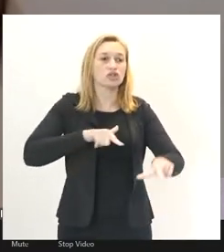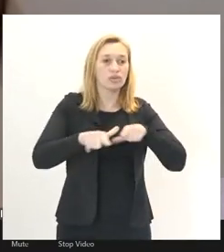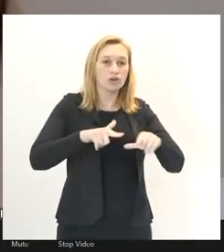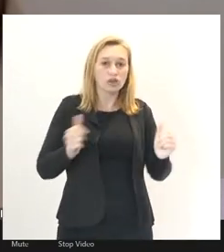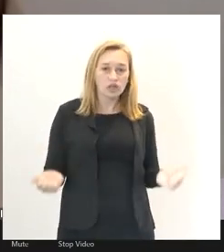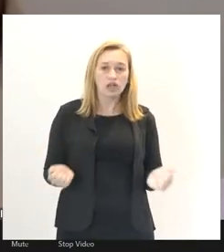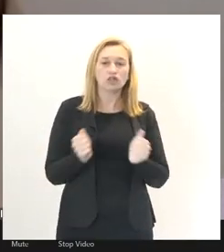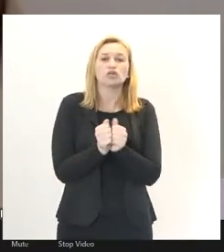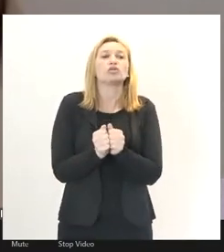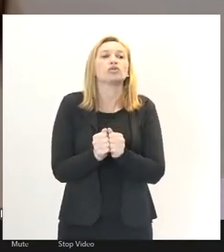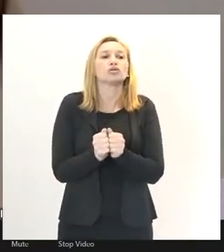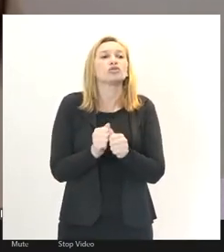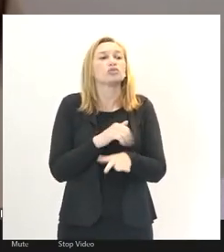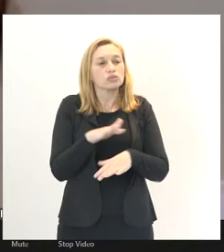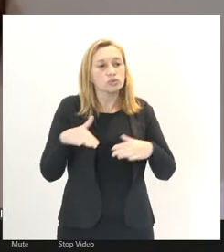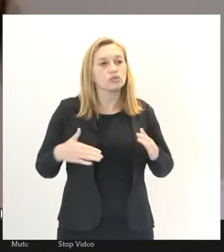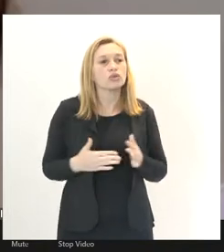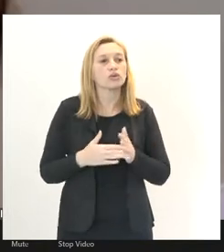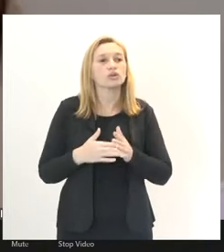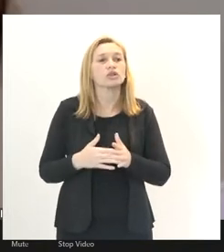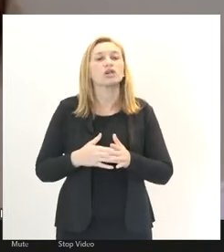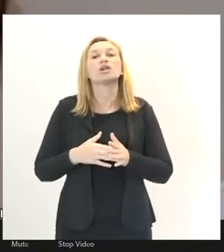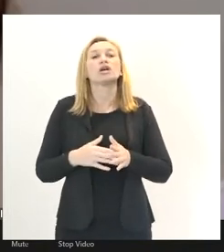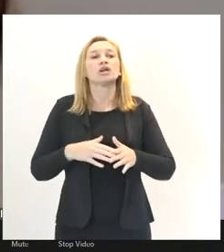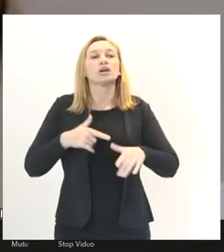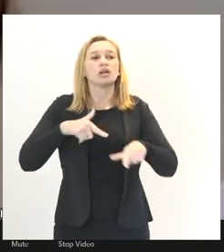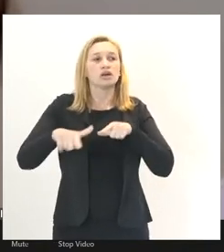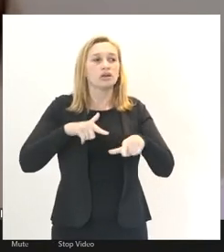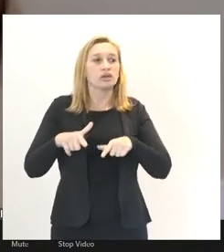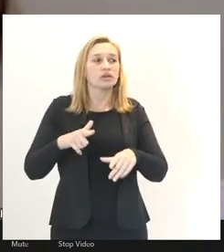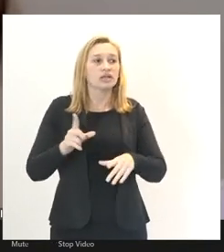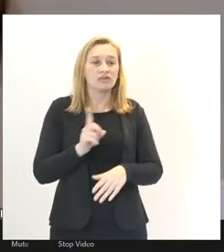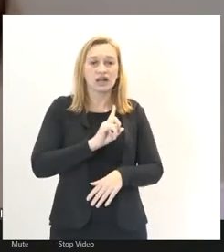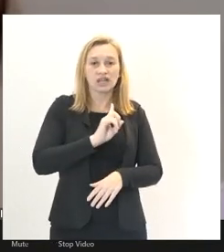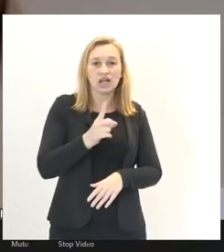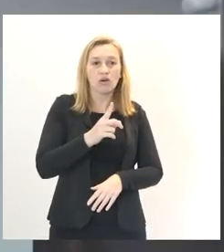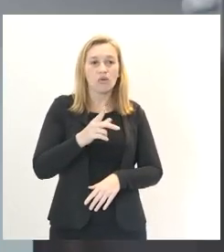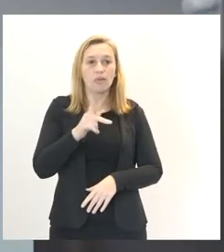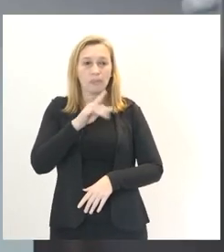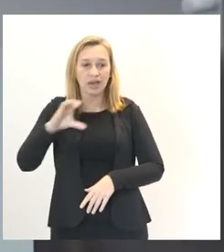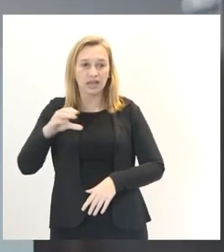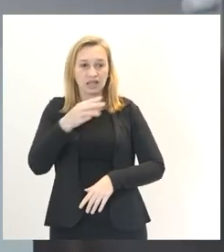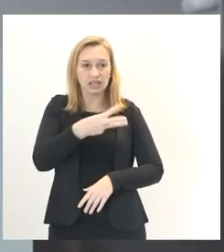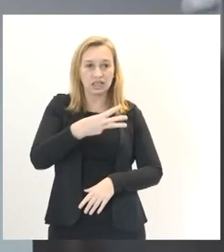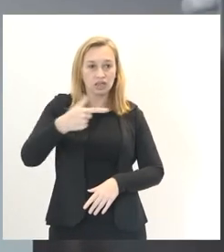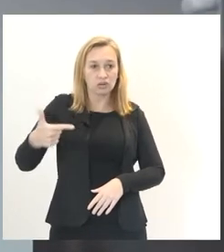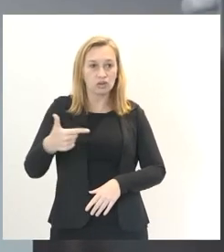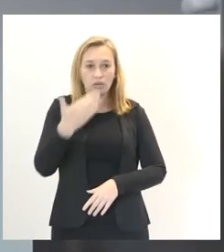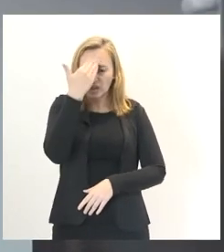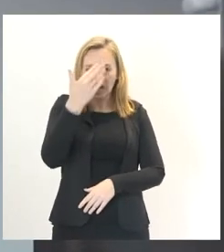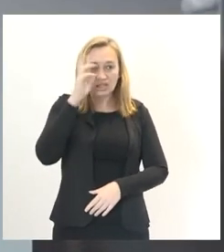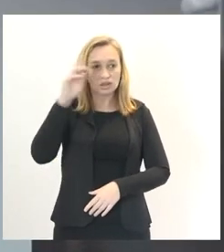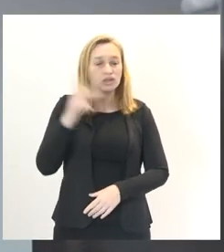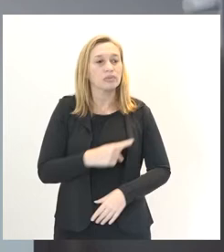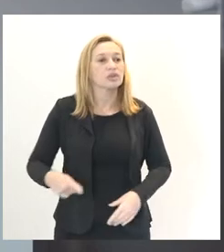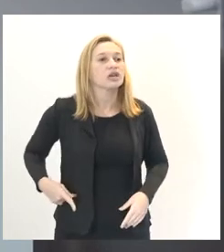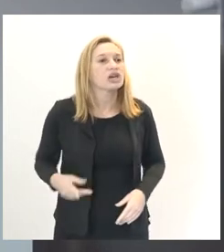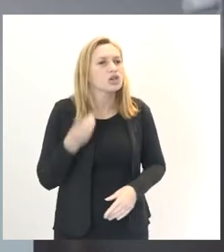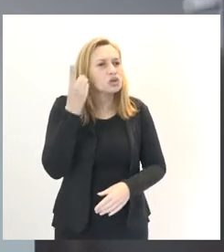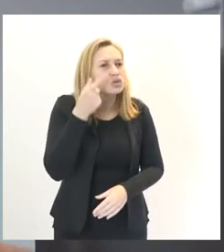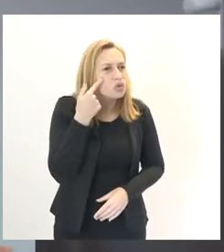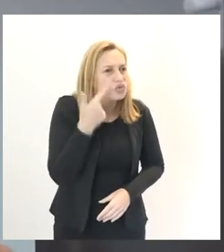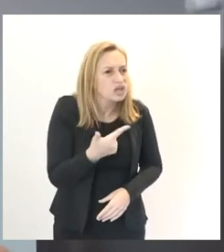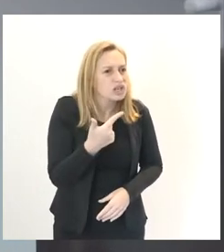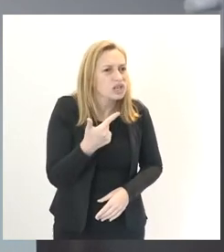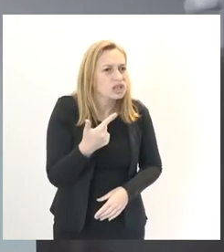na luta para dizer não à PEC 32. Obrigado, deputado. Obrigado. Eu estou vendo aqui o sim de